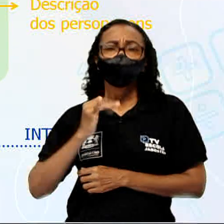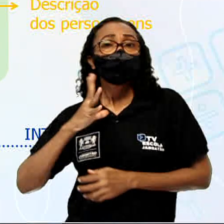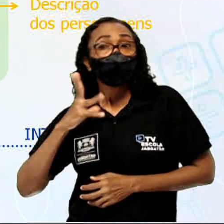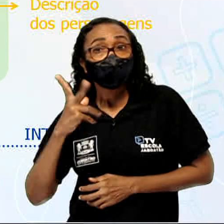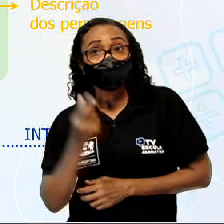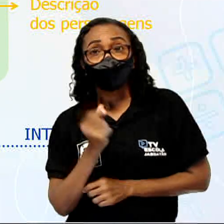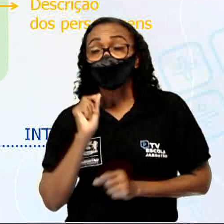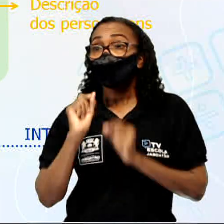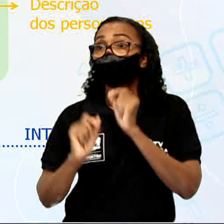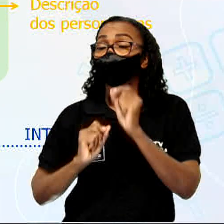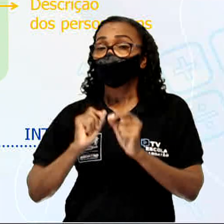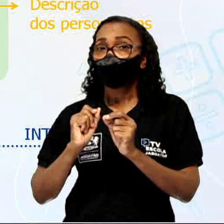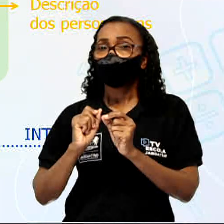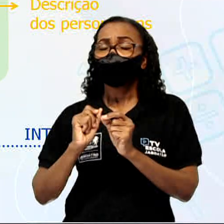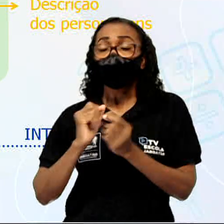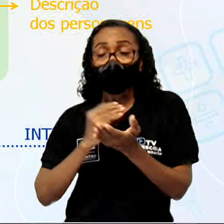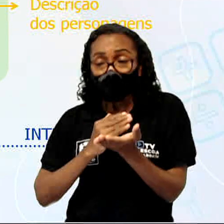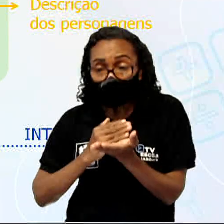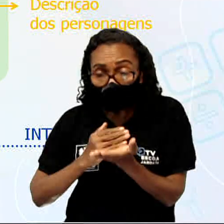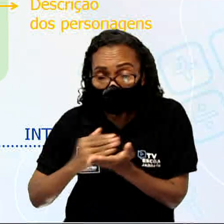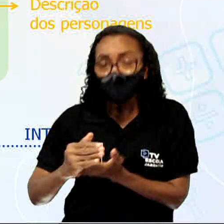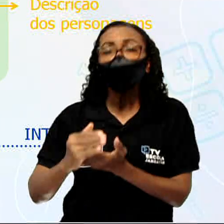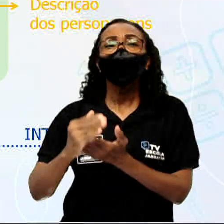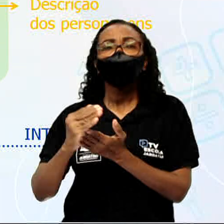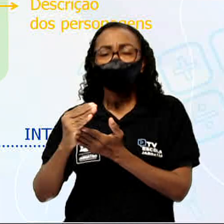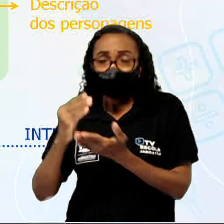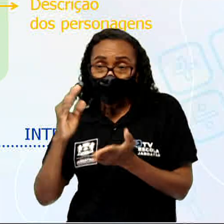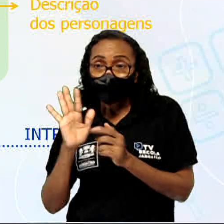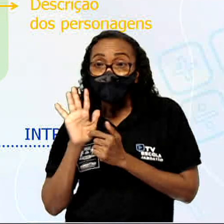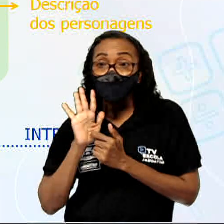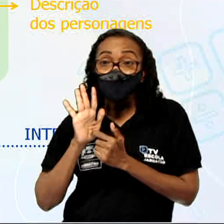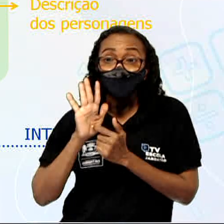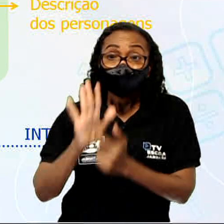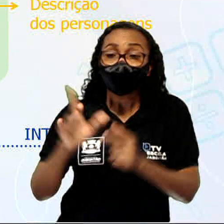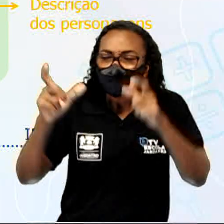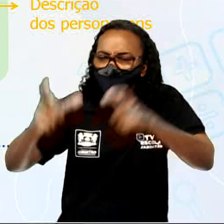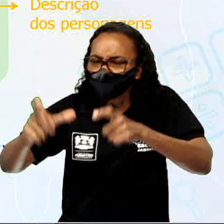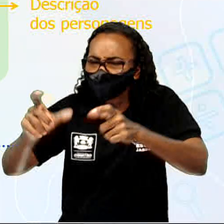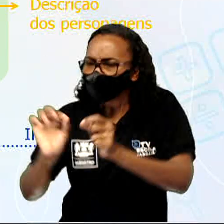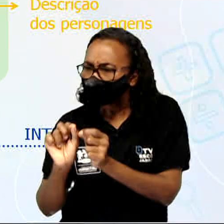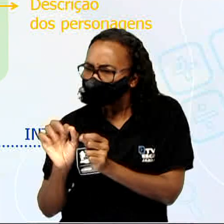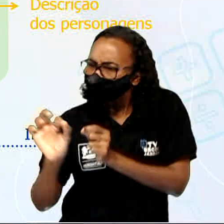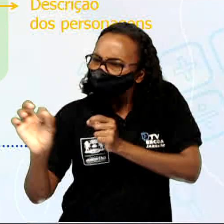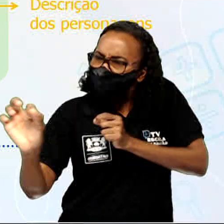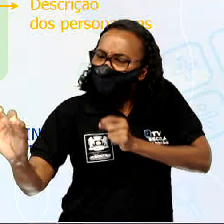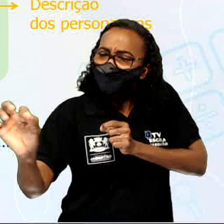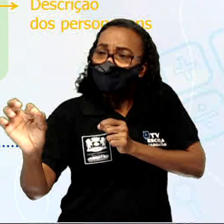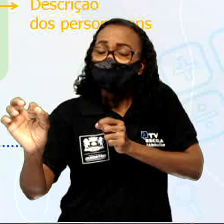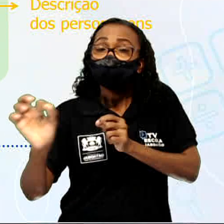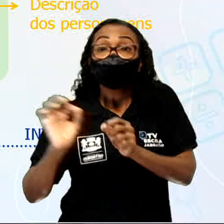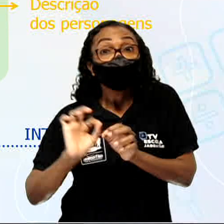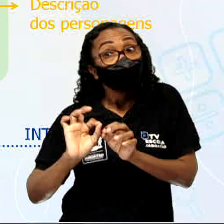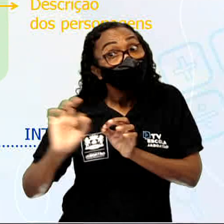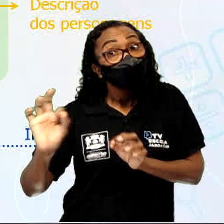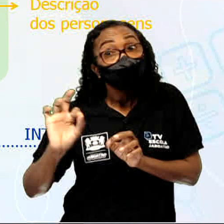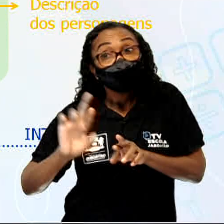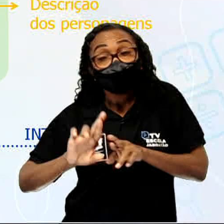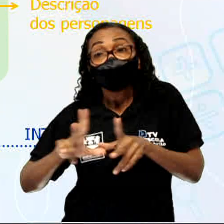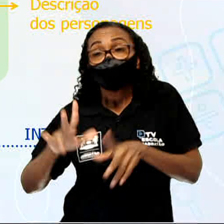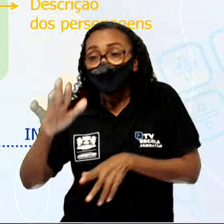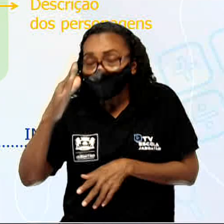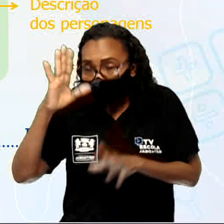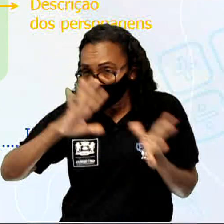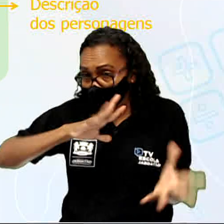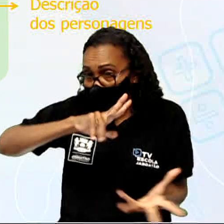começam dessa maneira, marcando um lugar que se distancia do universo infantil. Desde o